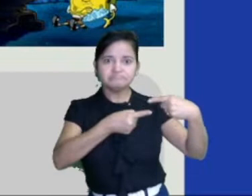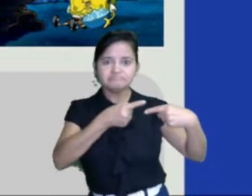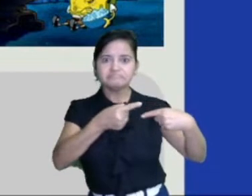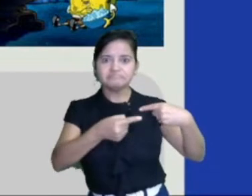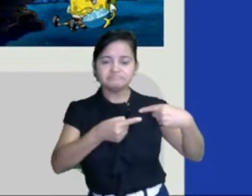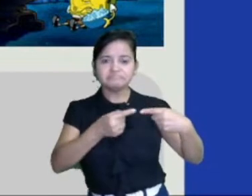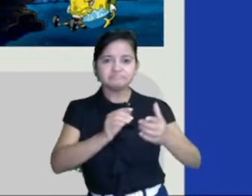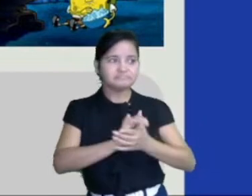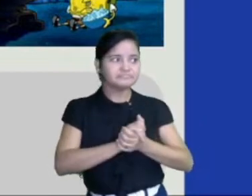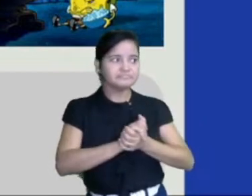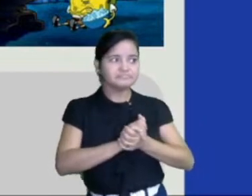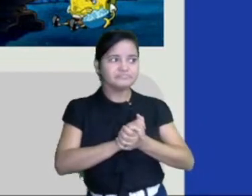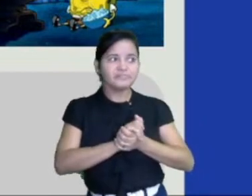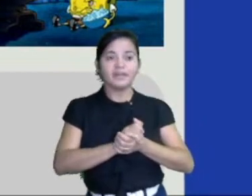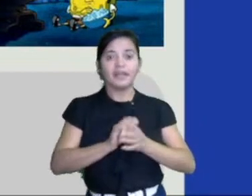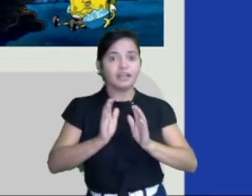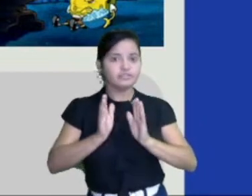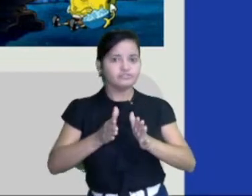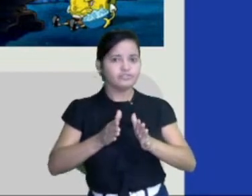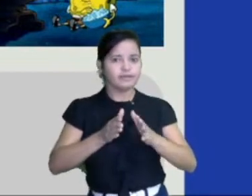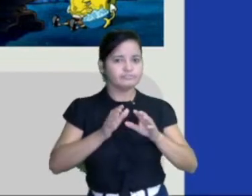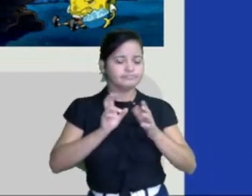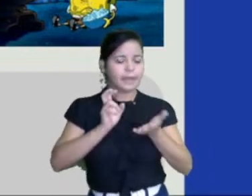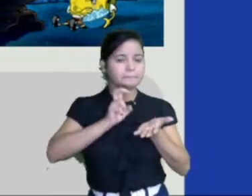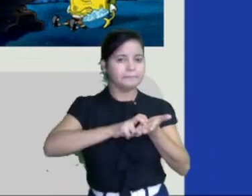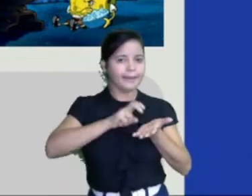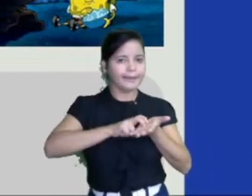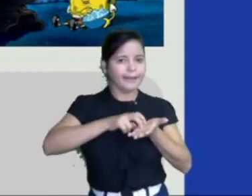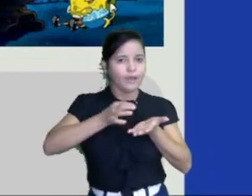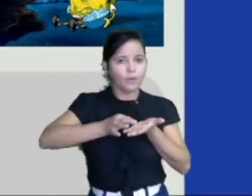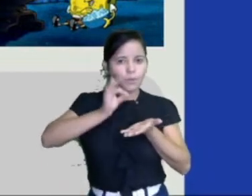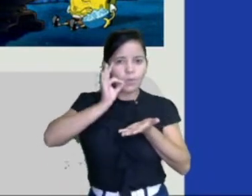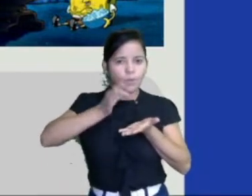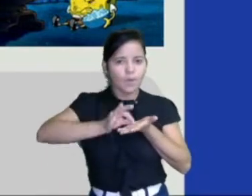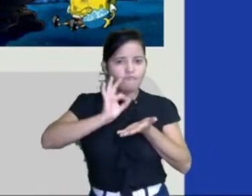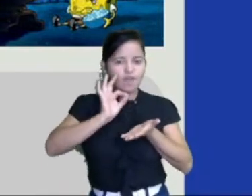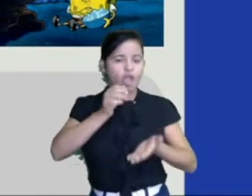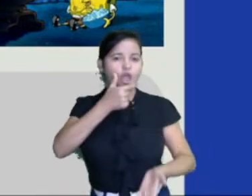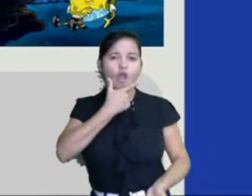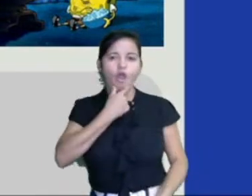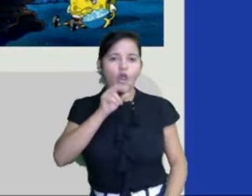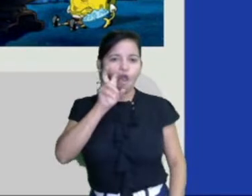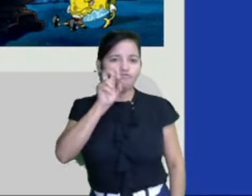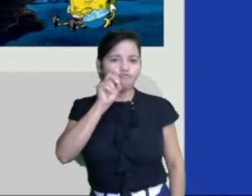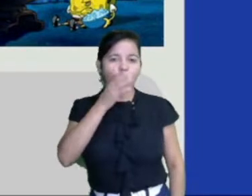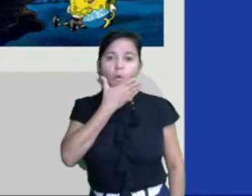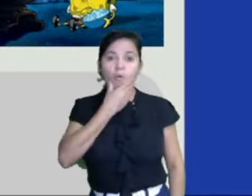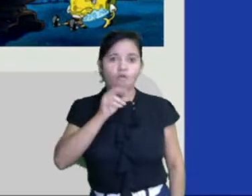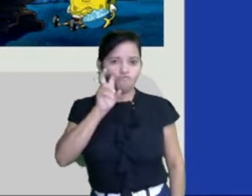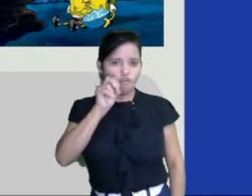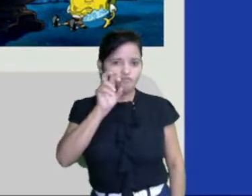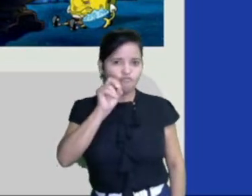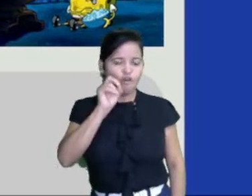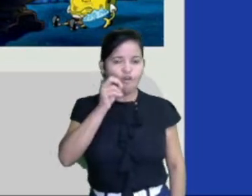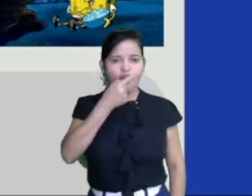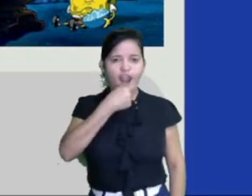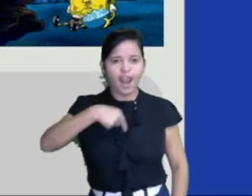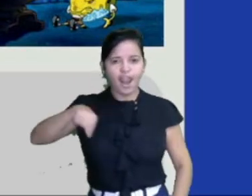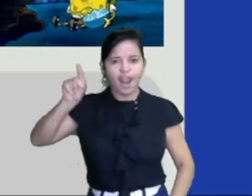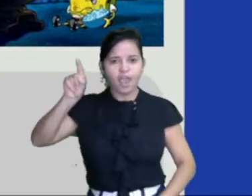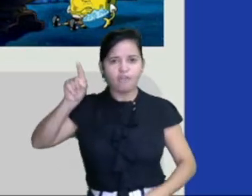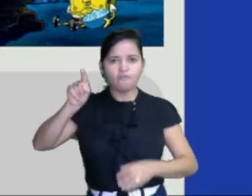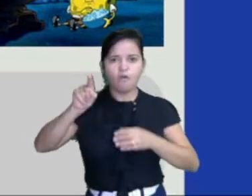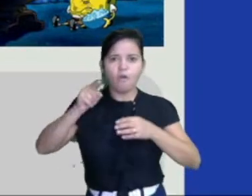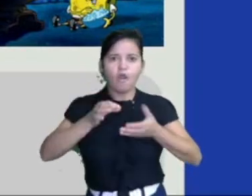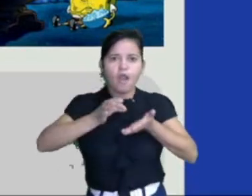geração. Já no café da manhã, seu avô a levou para moer